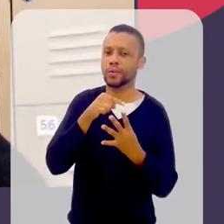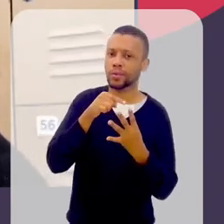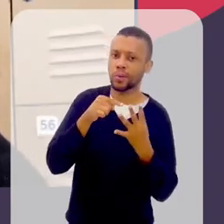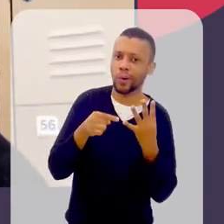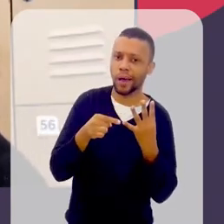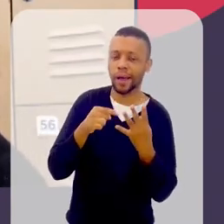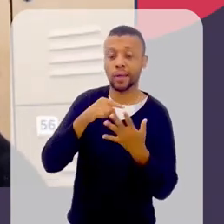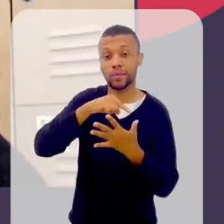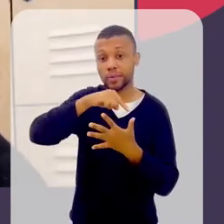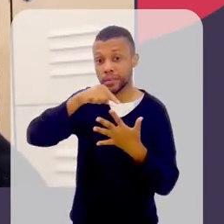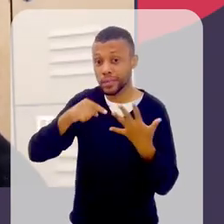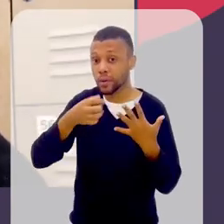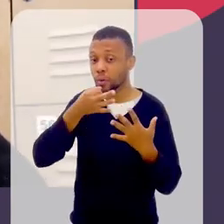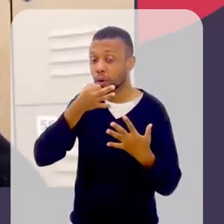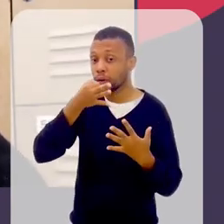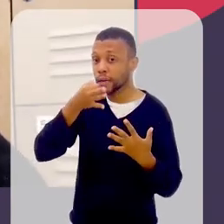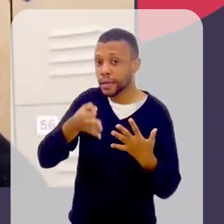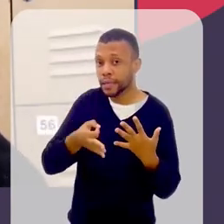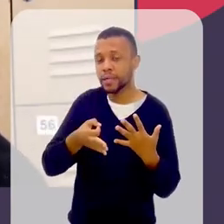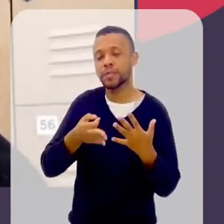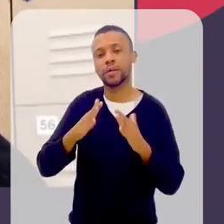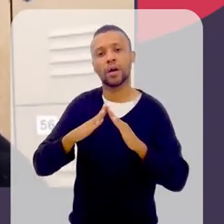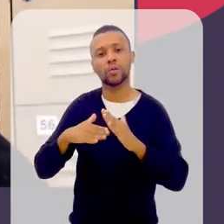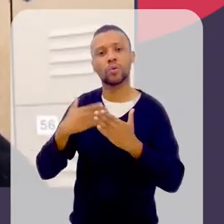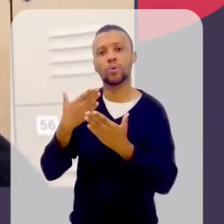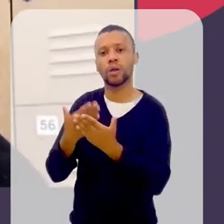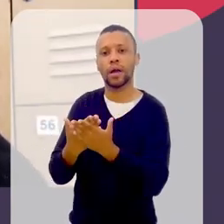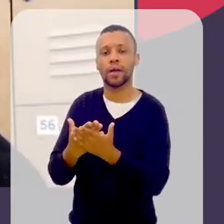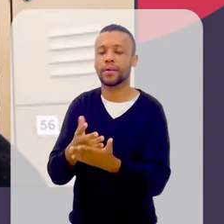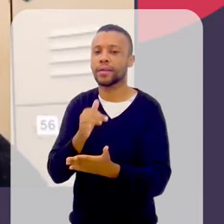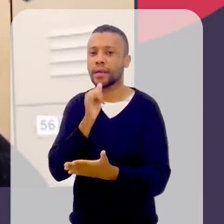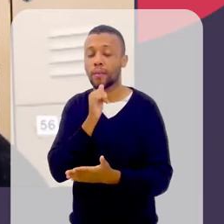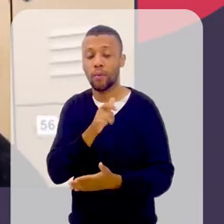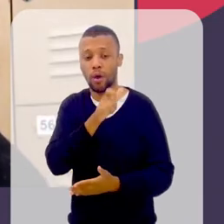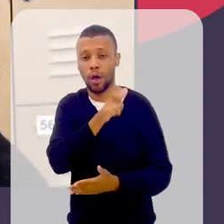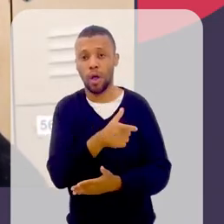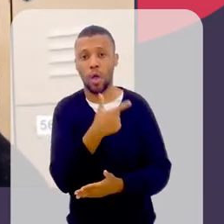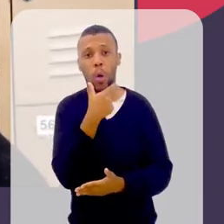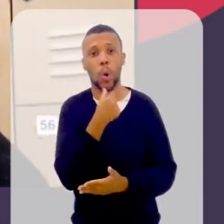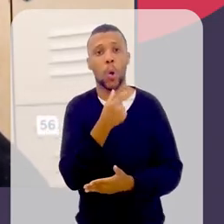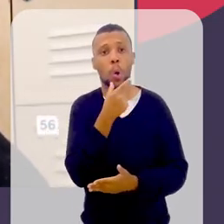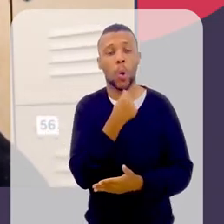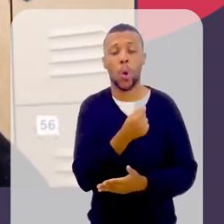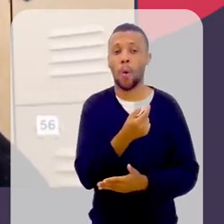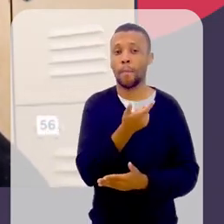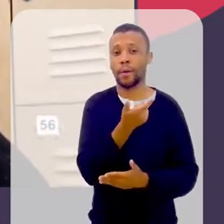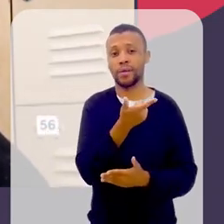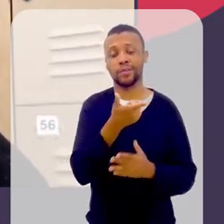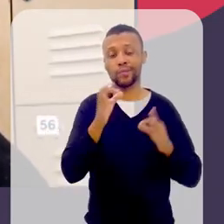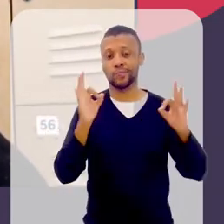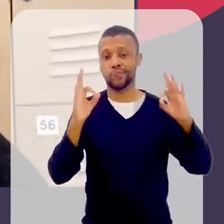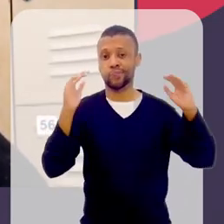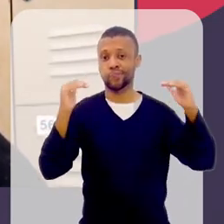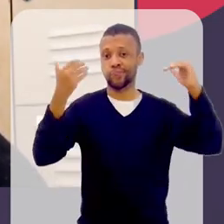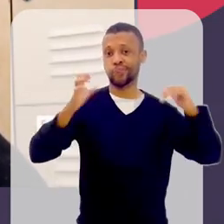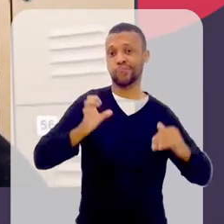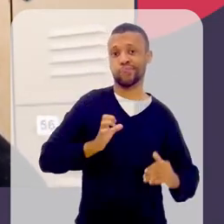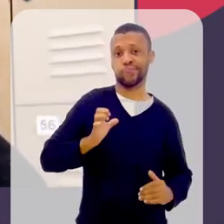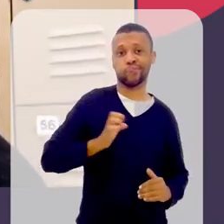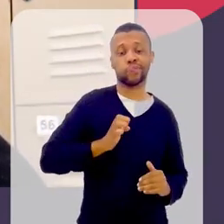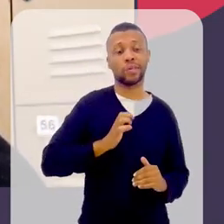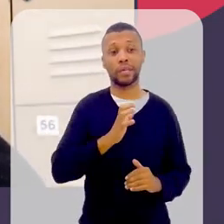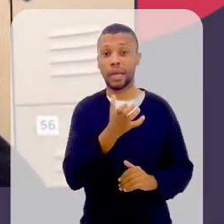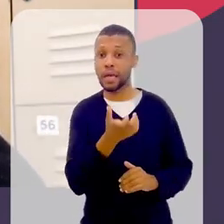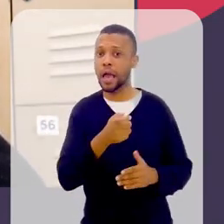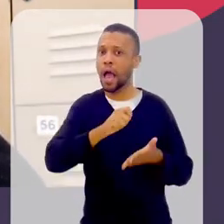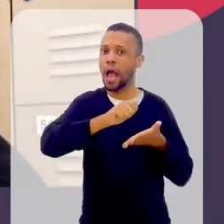quatro, cinco críticas ao colégio dela. Então, assim, eram pessoas, homens, muito casualmente, que se